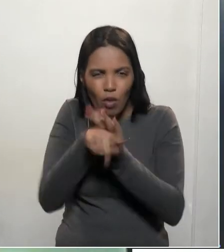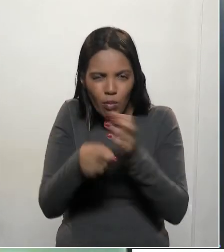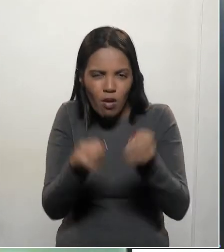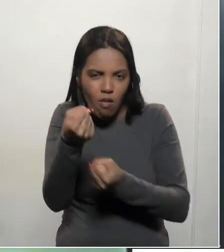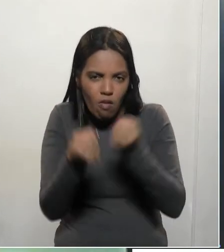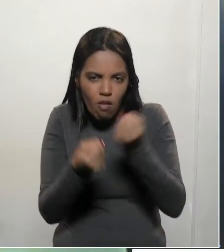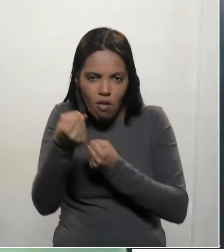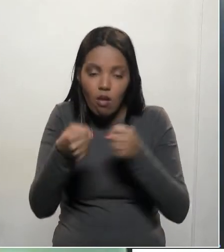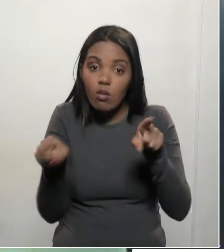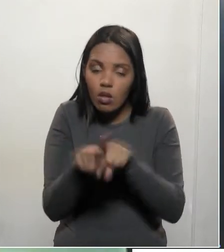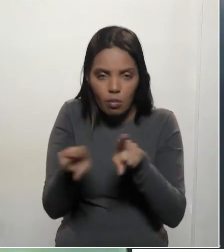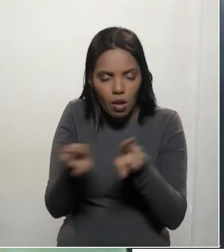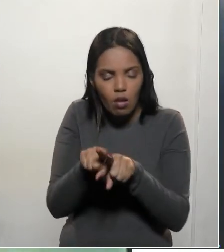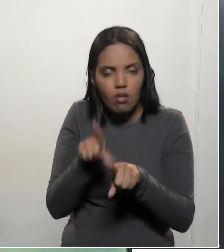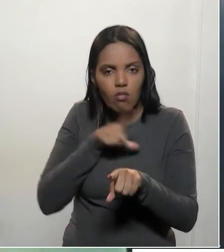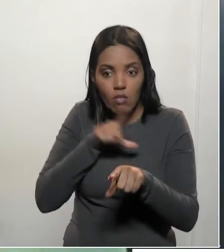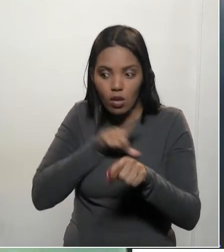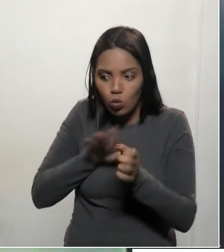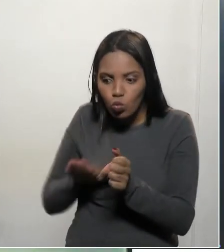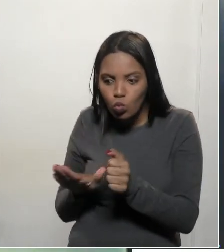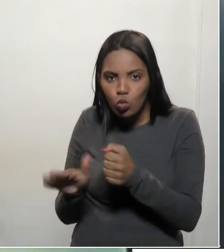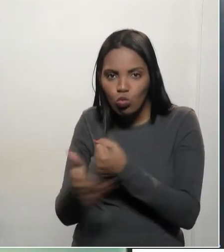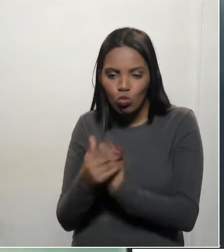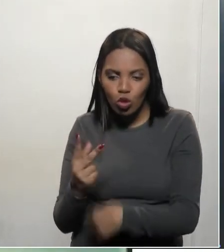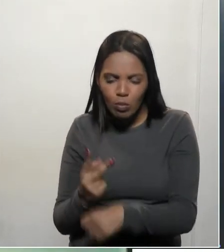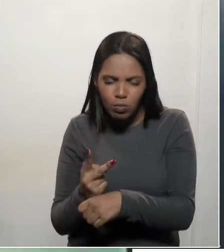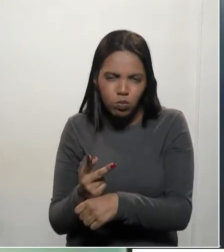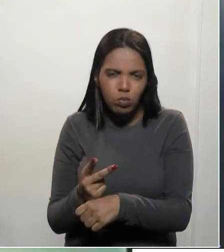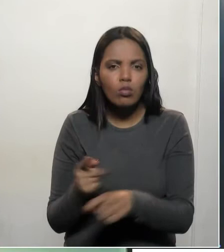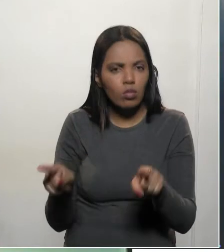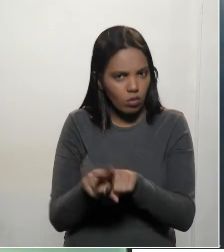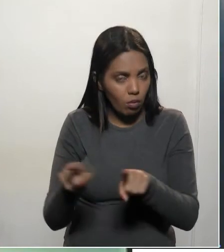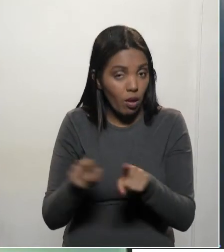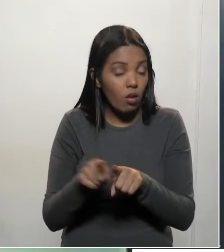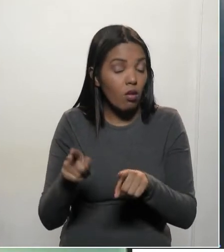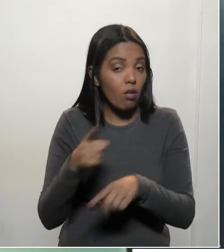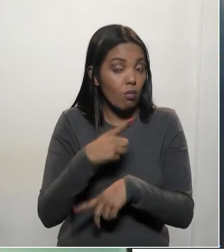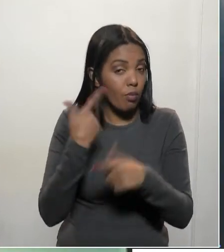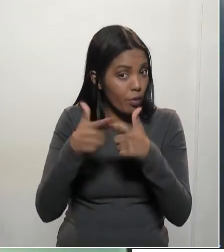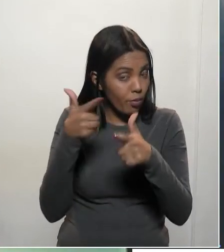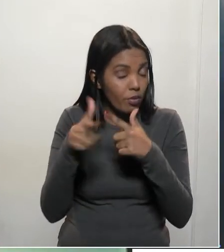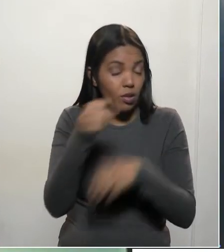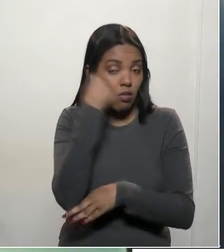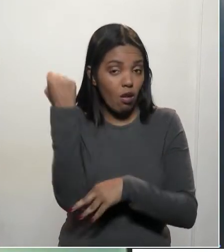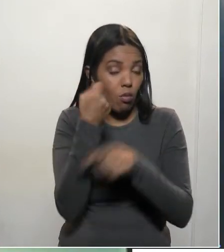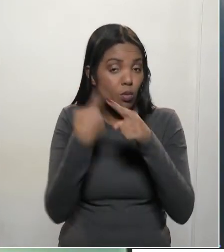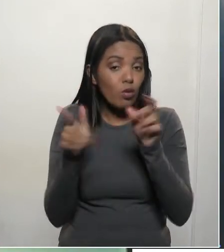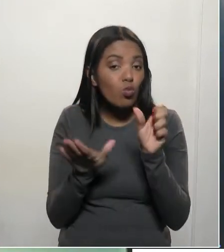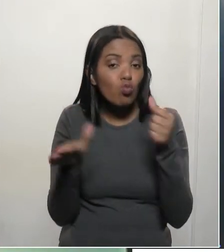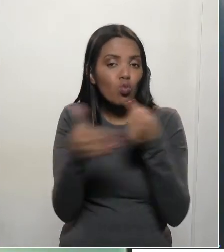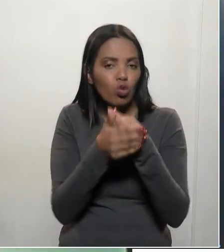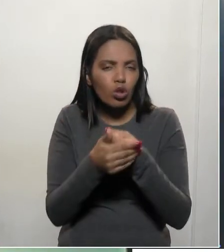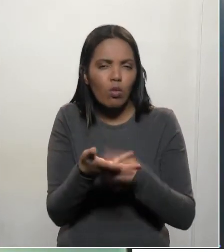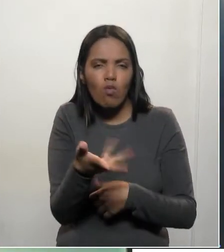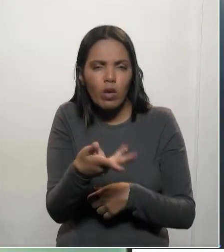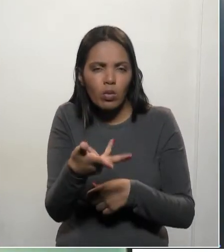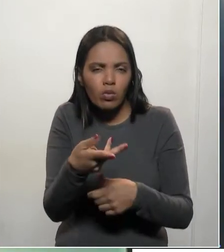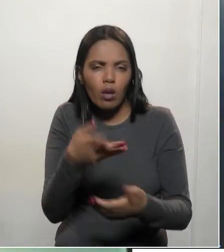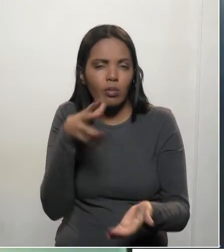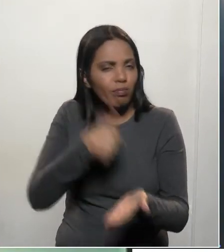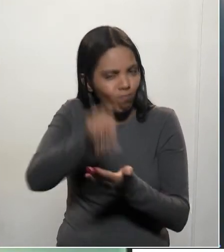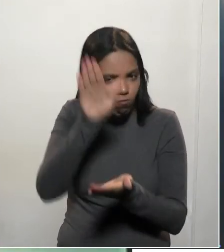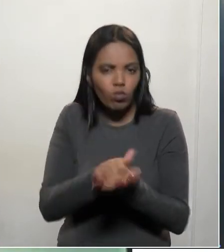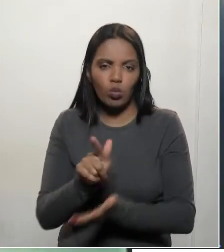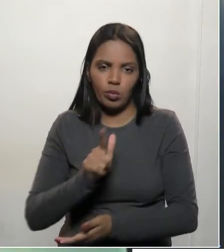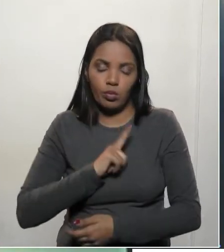e criam um problema sério aos motoristas. Nós estamos preocupados com a situação, por isso